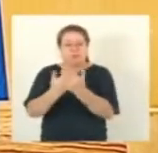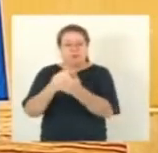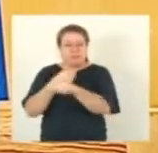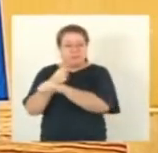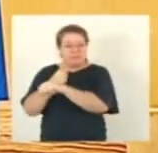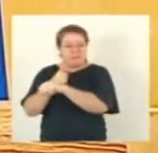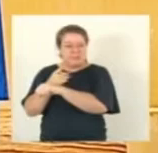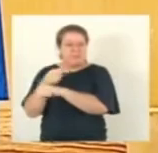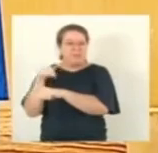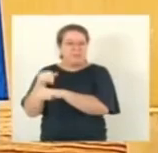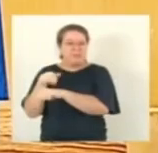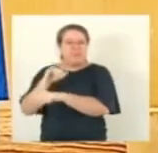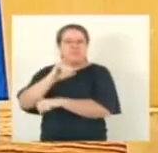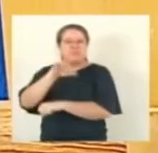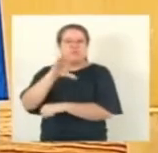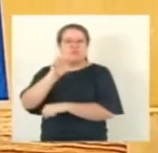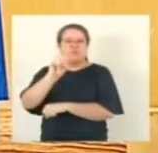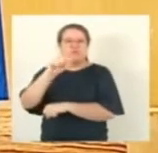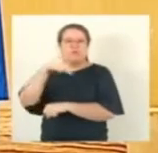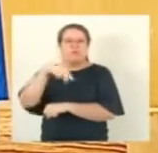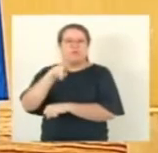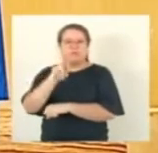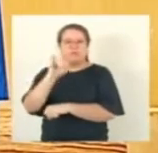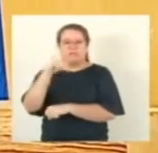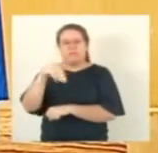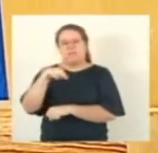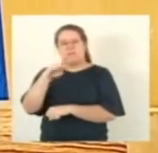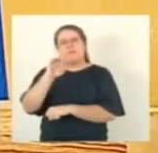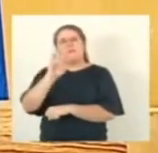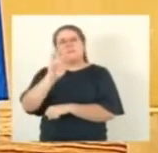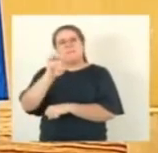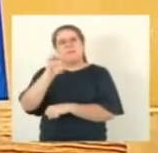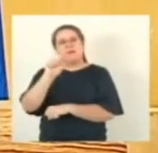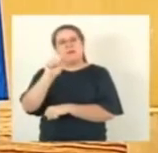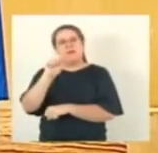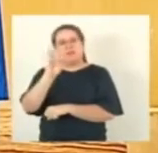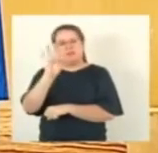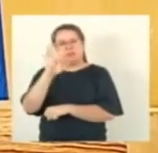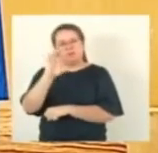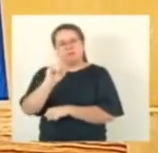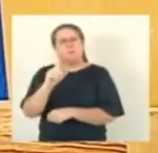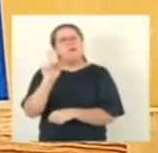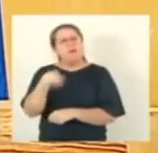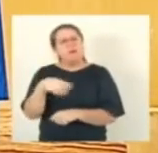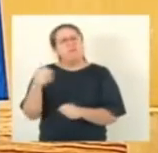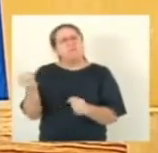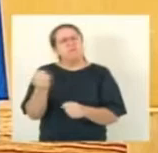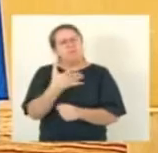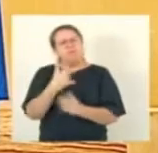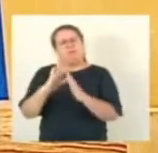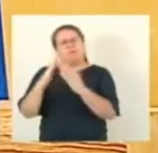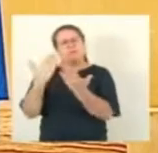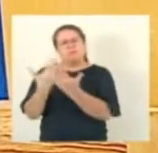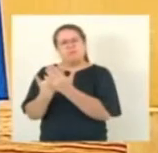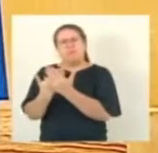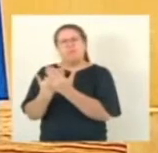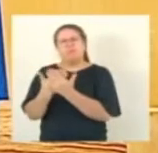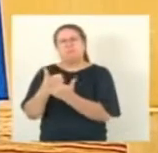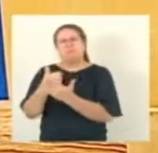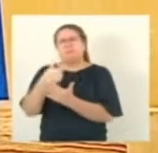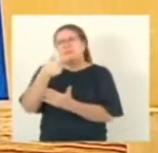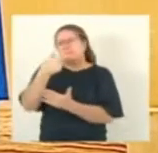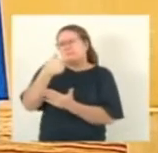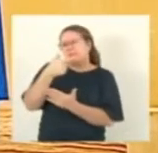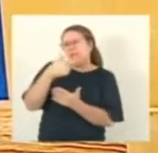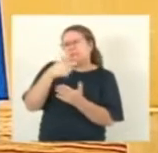a escola Joaquim Beato. Joaquim Beato, que é uma escola nova também. Joaquim Beato é uma escola que foi inaugurada há uns 6, 7